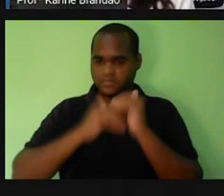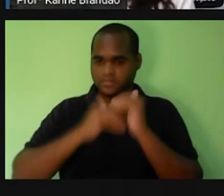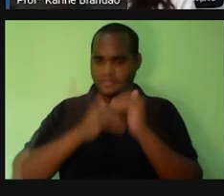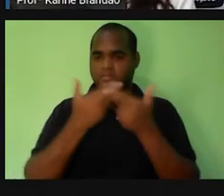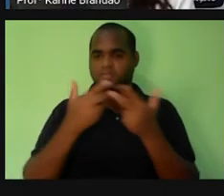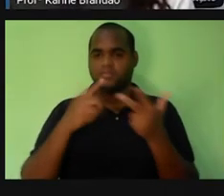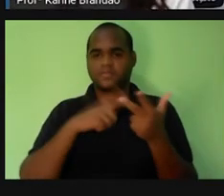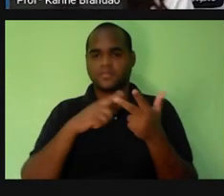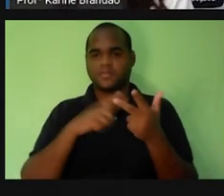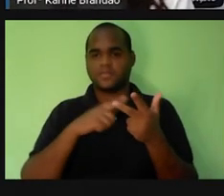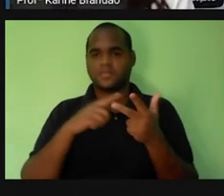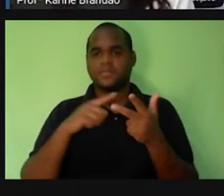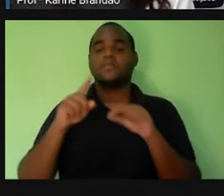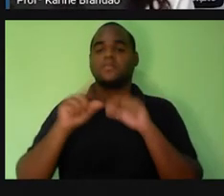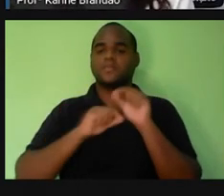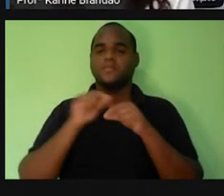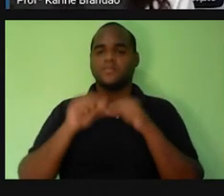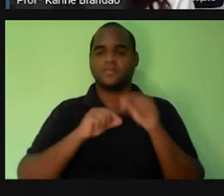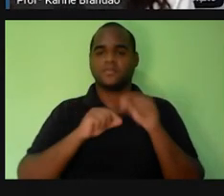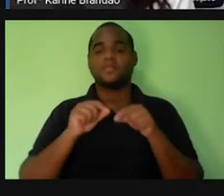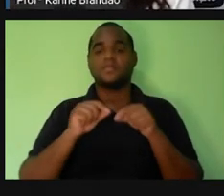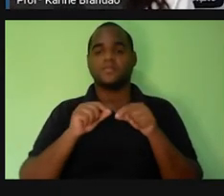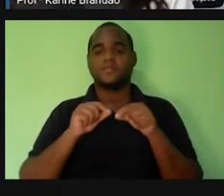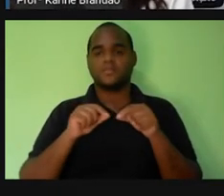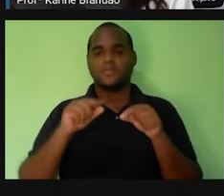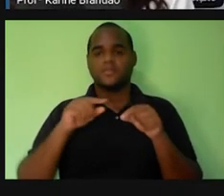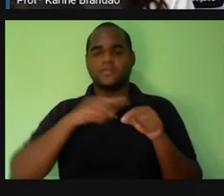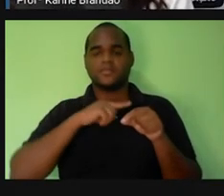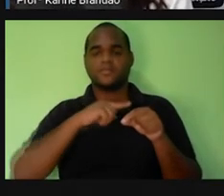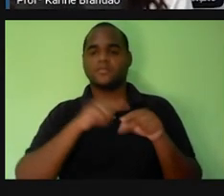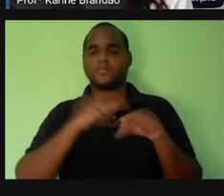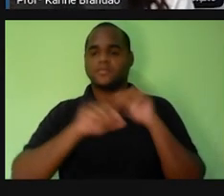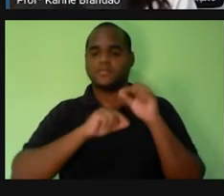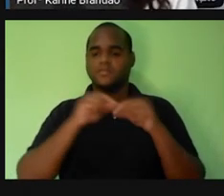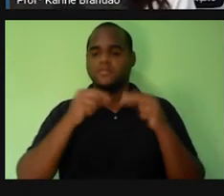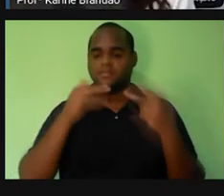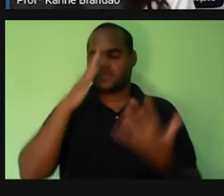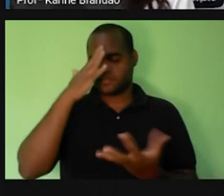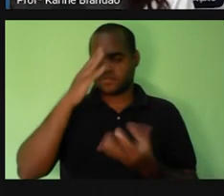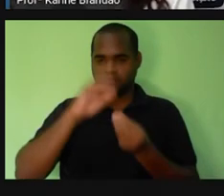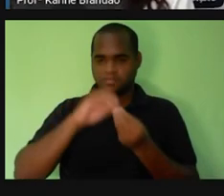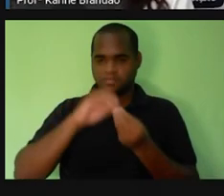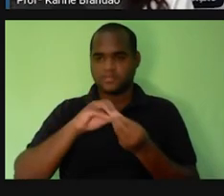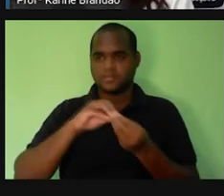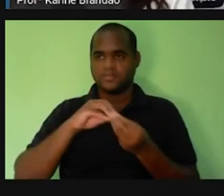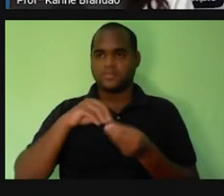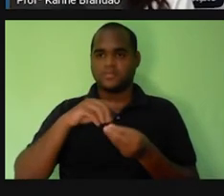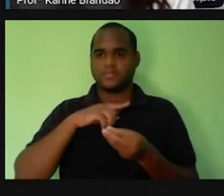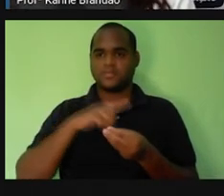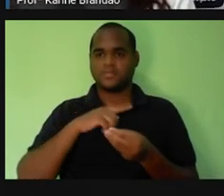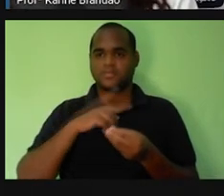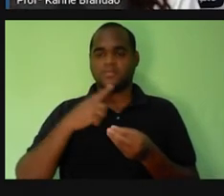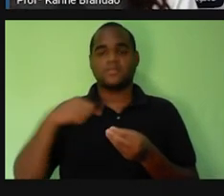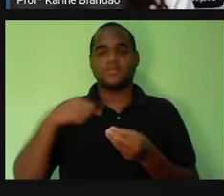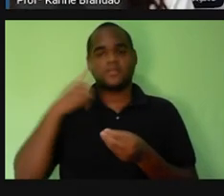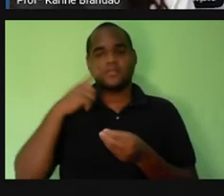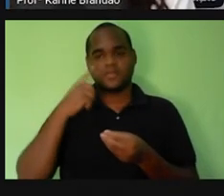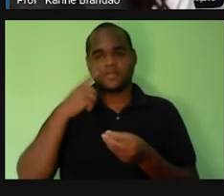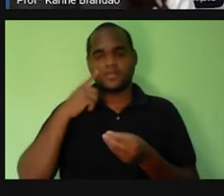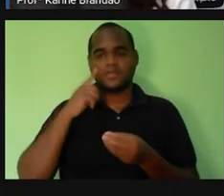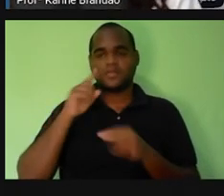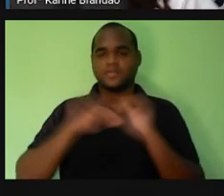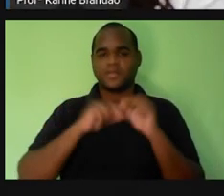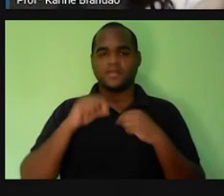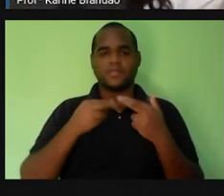todo ser vivo possui célula. Isso é uma primeira compreensão. Uma outra compreensão é que toda célula, ela surge de